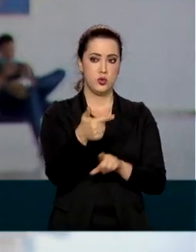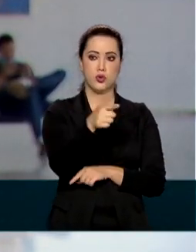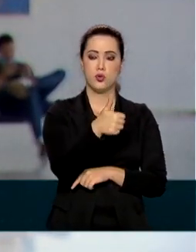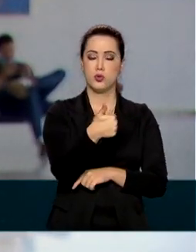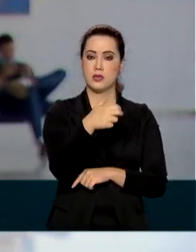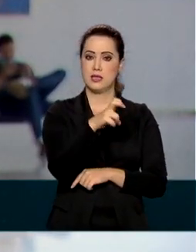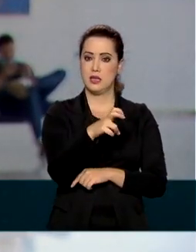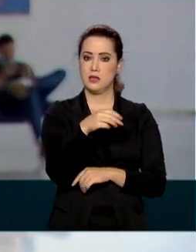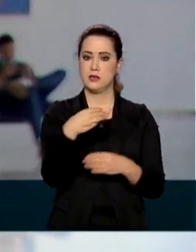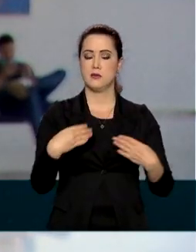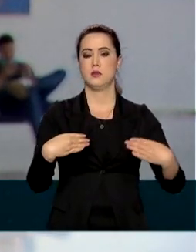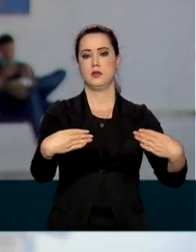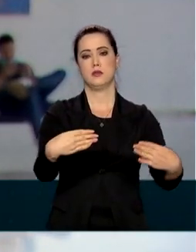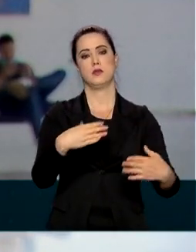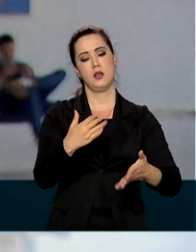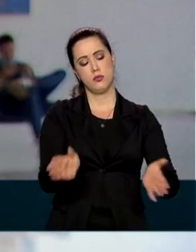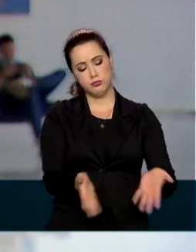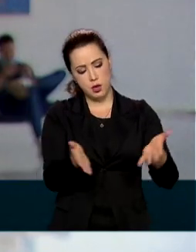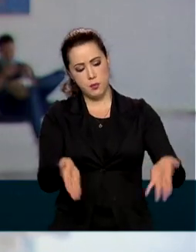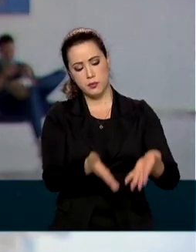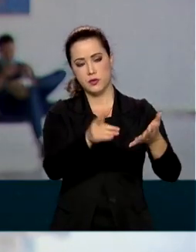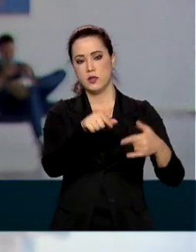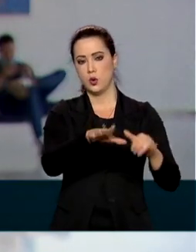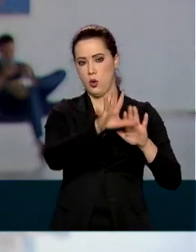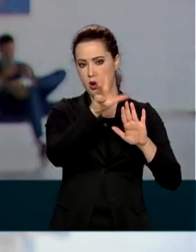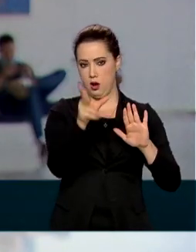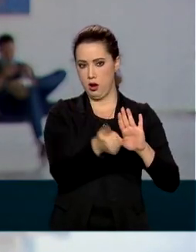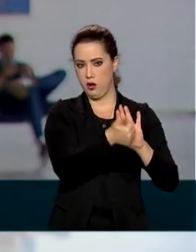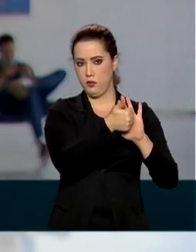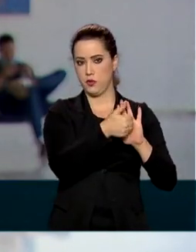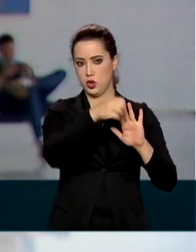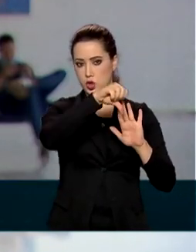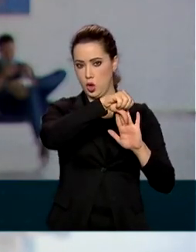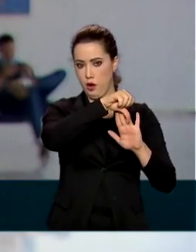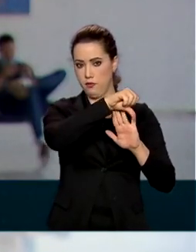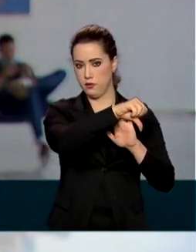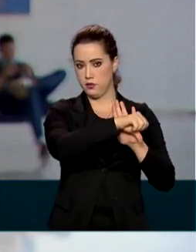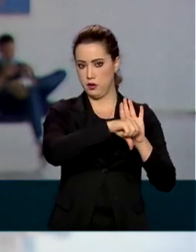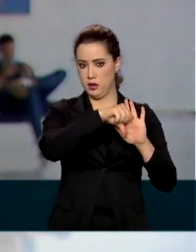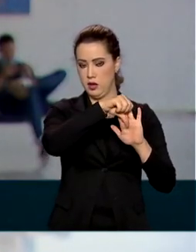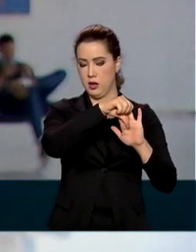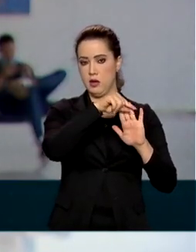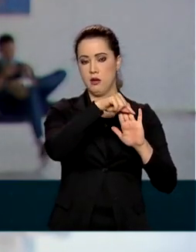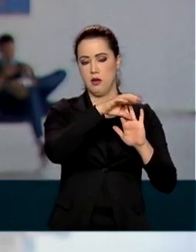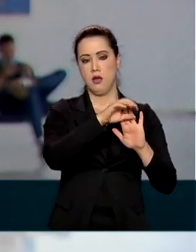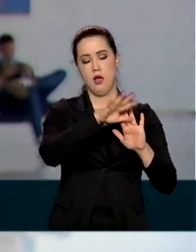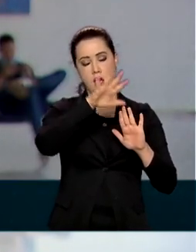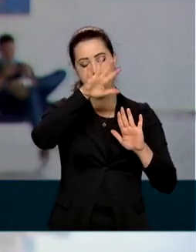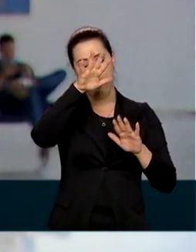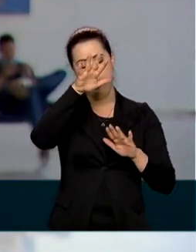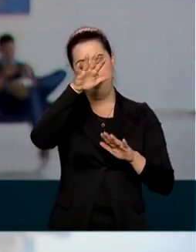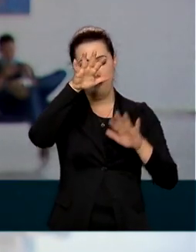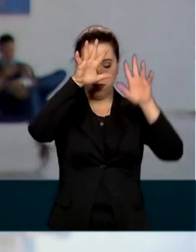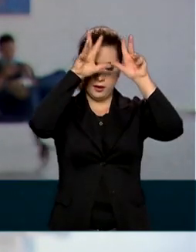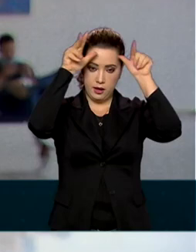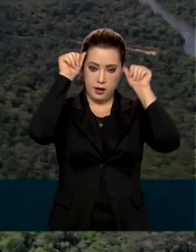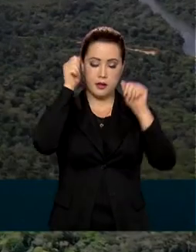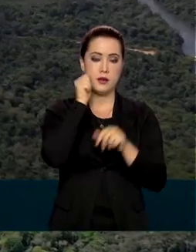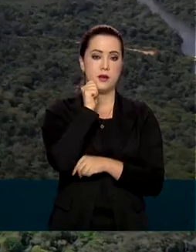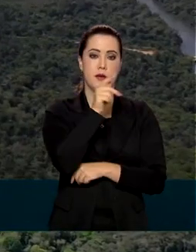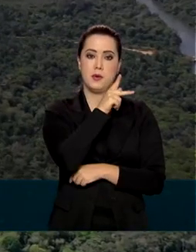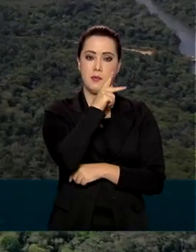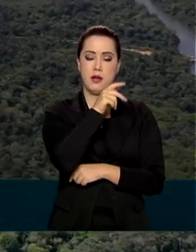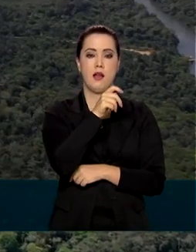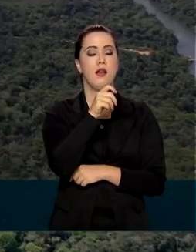o desenvolvimento sustentável da região, que compreende nove estados, entre eles Acre, Amapá e Amazonas.